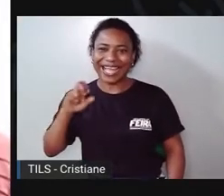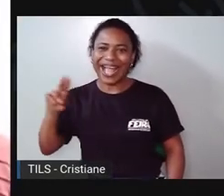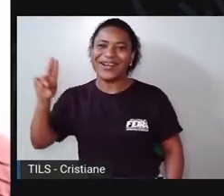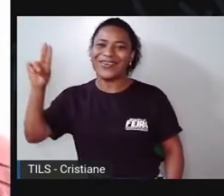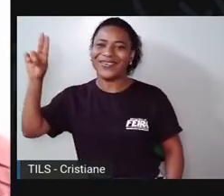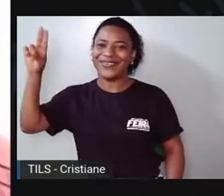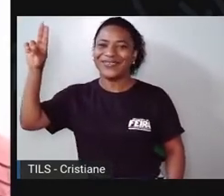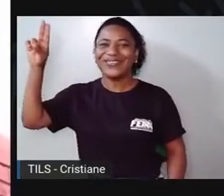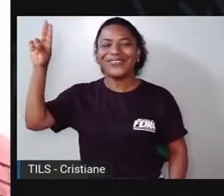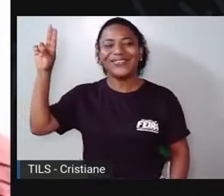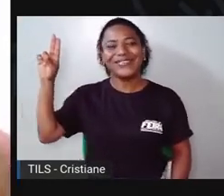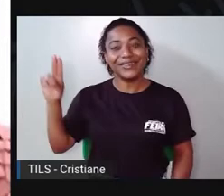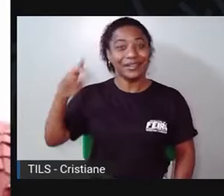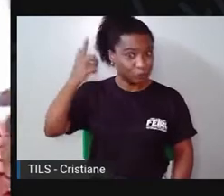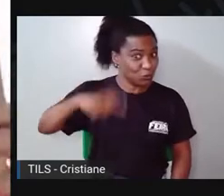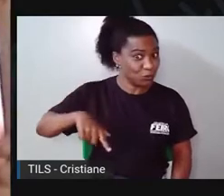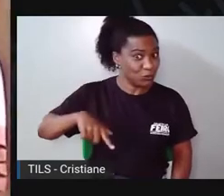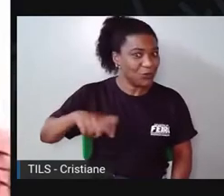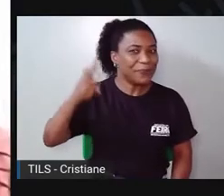De novo